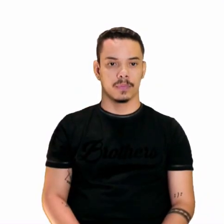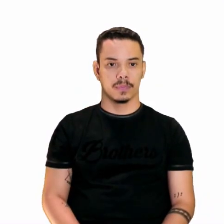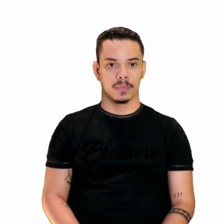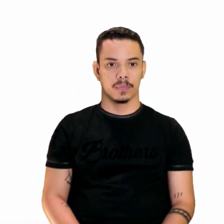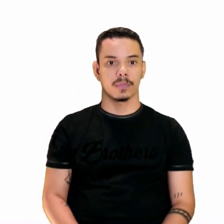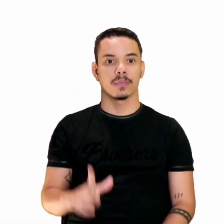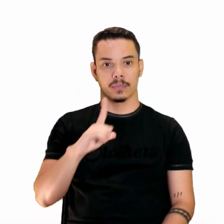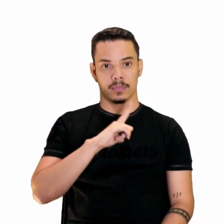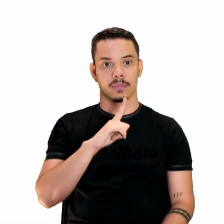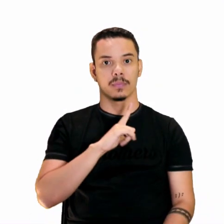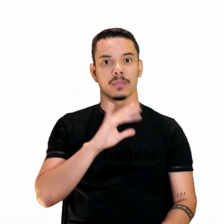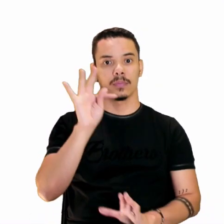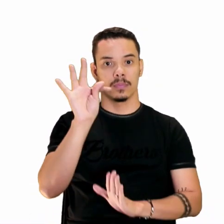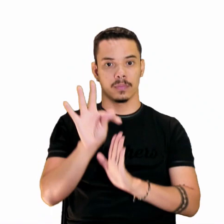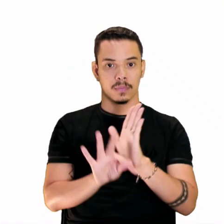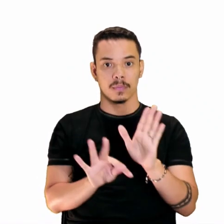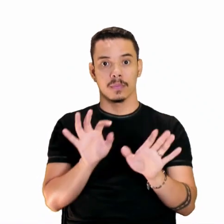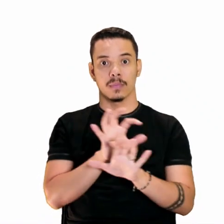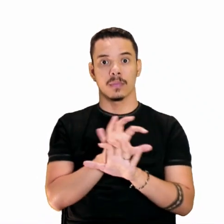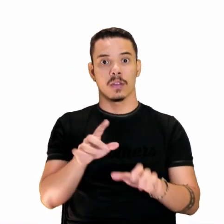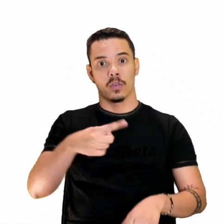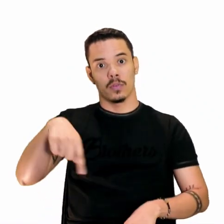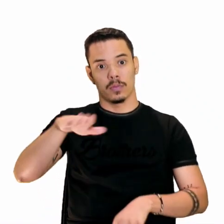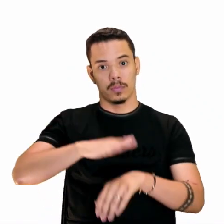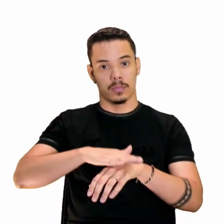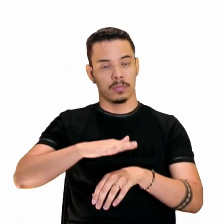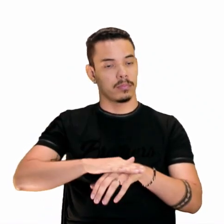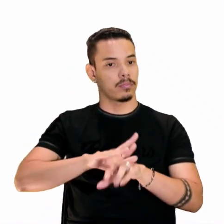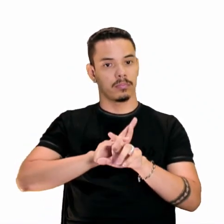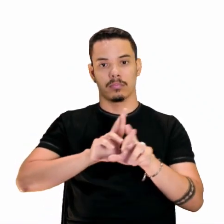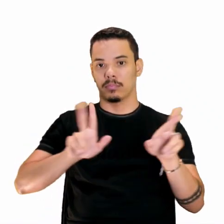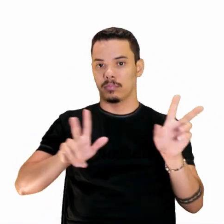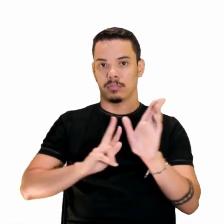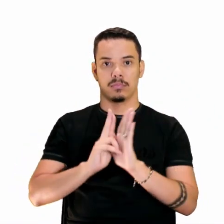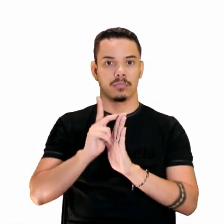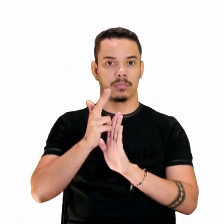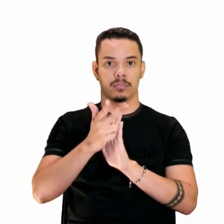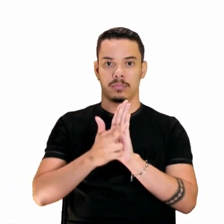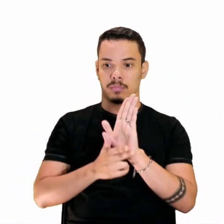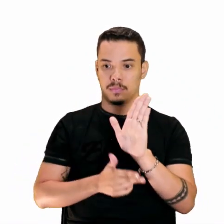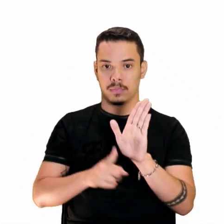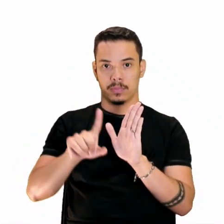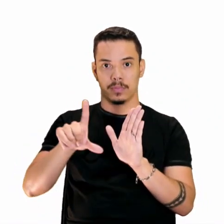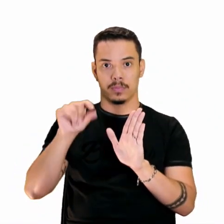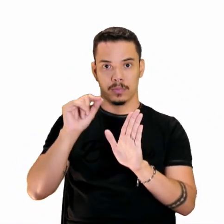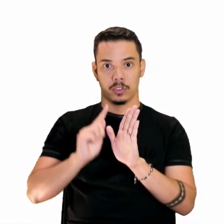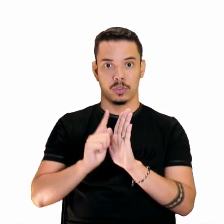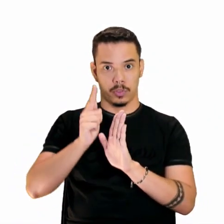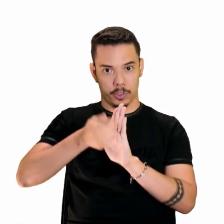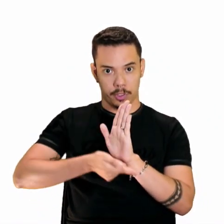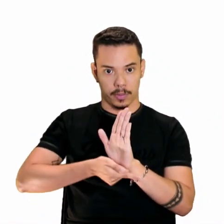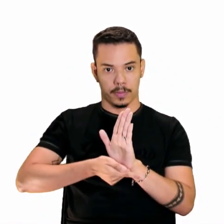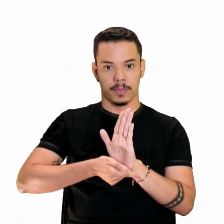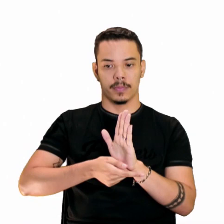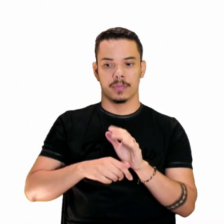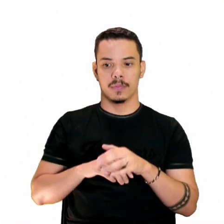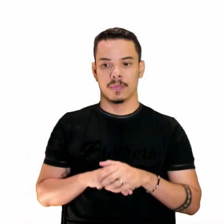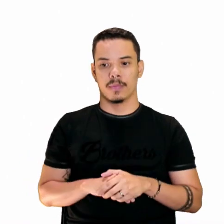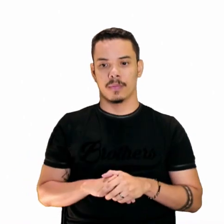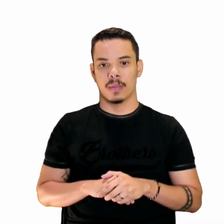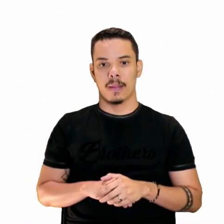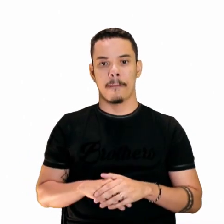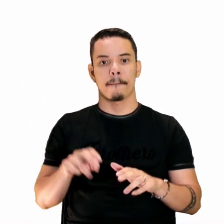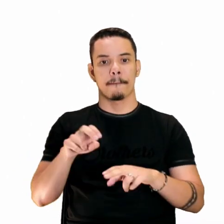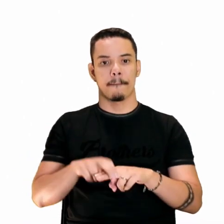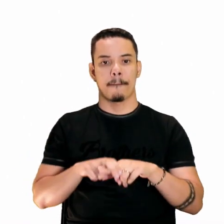aí, a intertextualidade, você pode produzi-la de diferentes gêneros. Você escolhe qual gênero você vai produzir, tá? Ah, e por